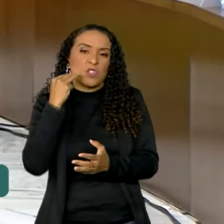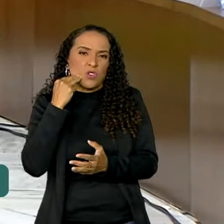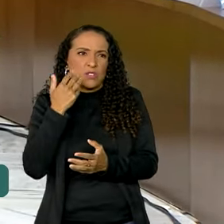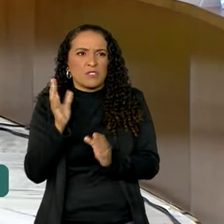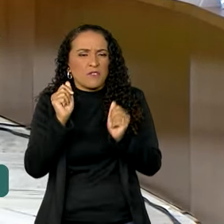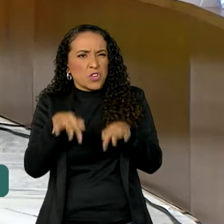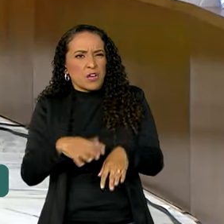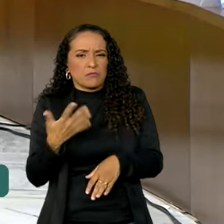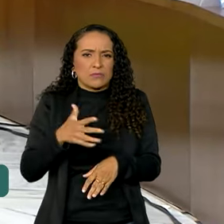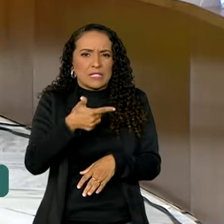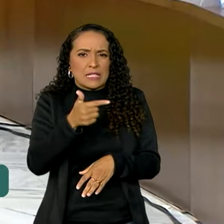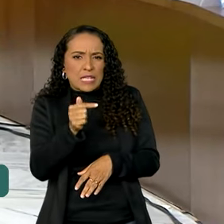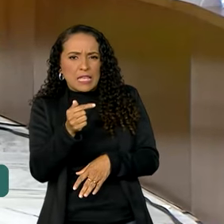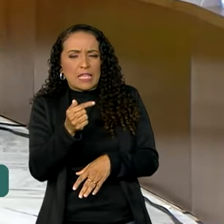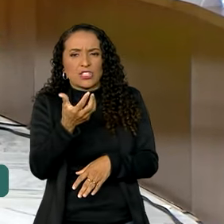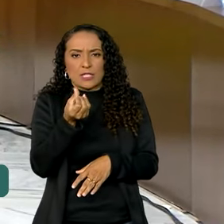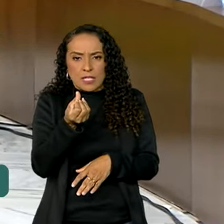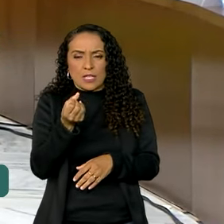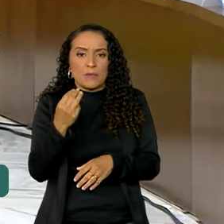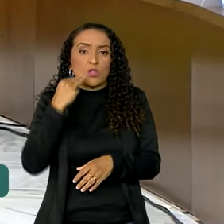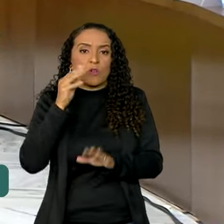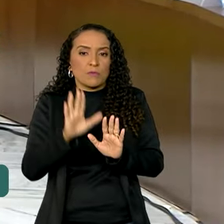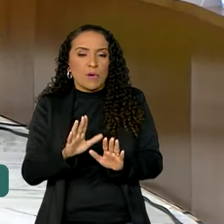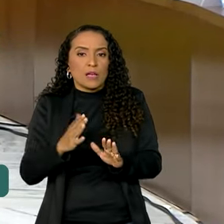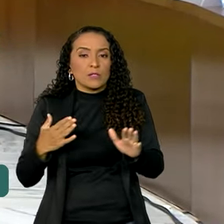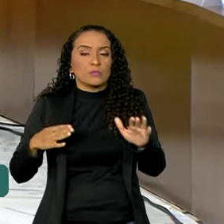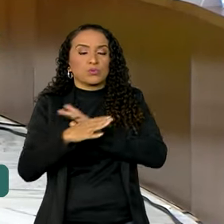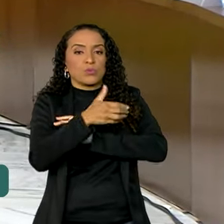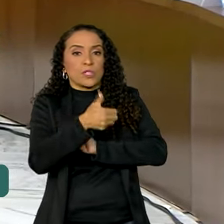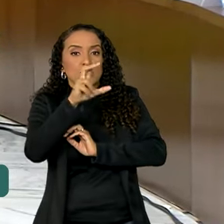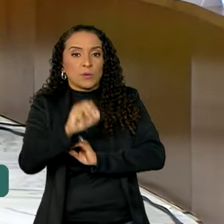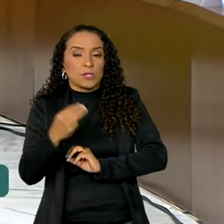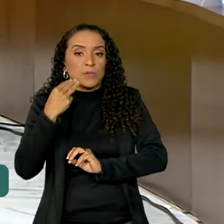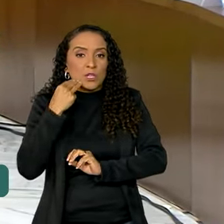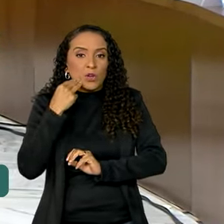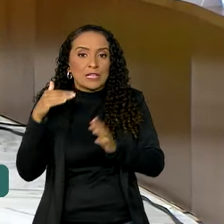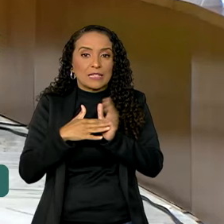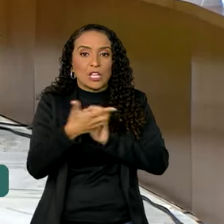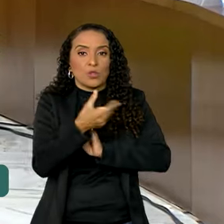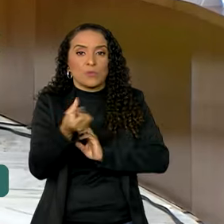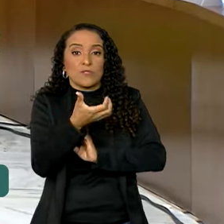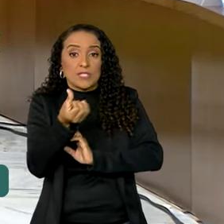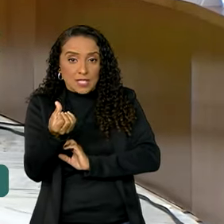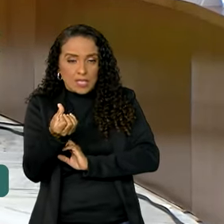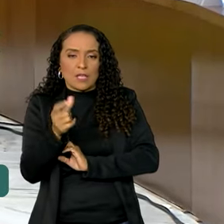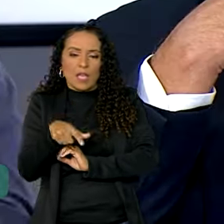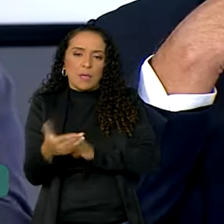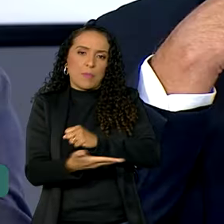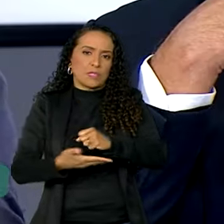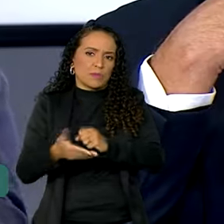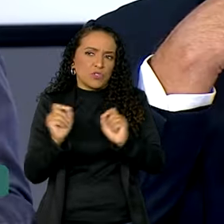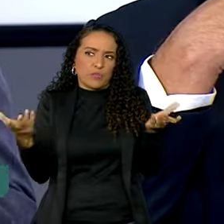ano em torno de mais ou menos 16, 17 milhões, mas a gente chegar a 150 milhões de carteiras emitidas até 2026, que basicamente